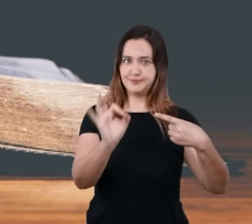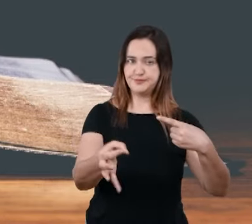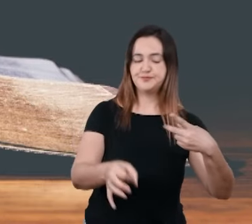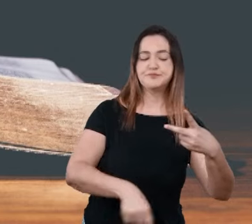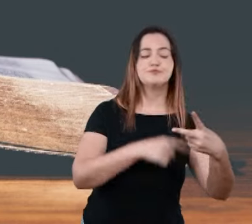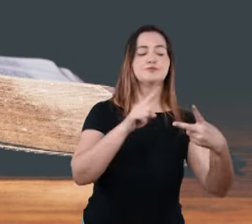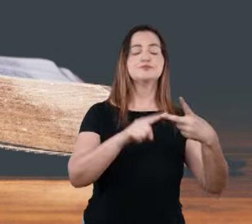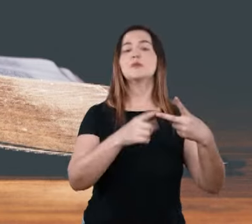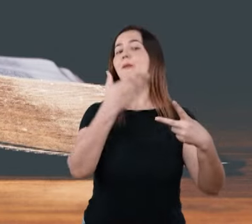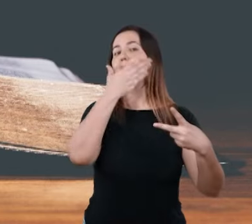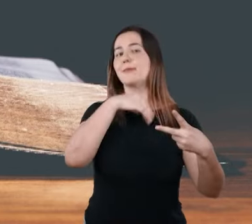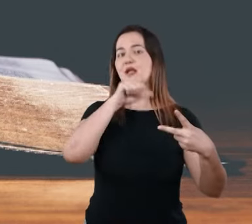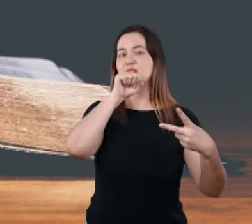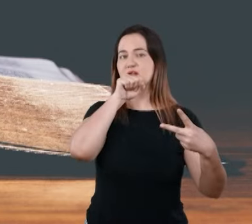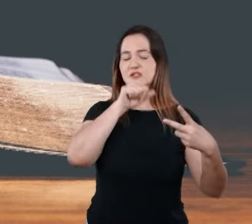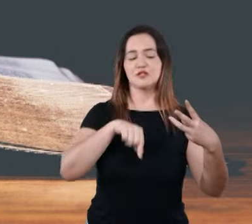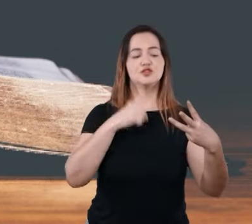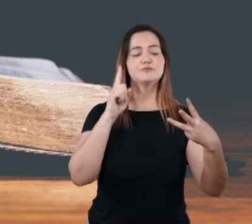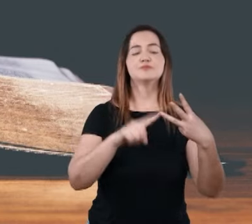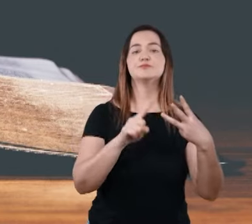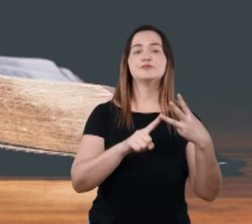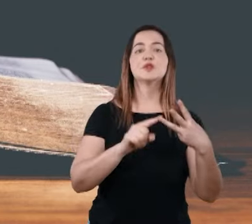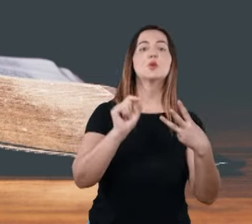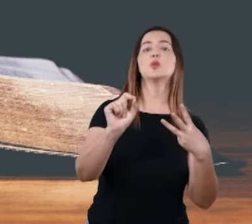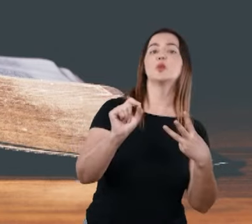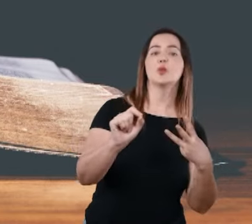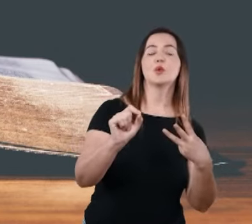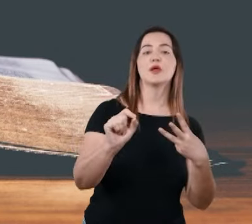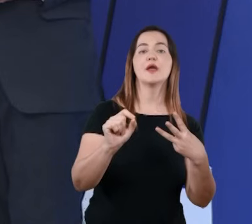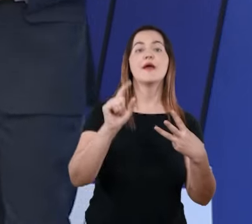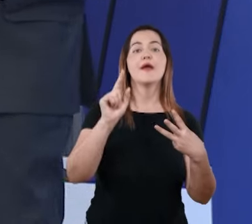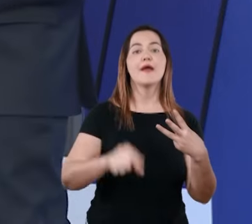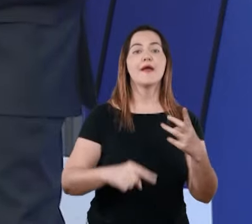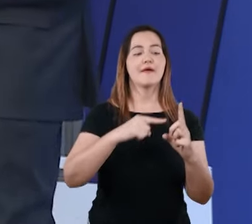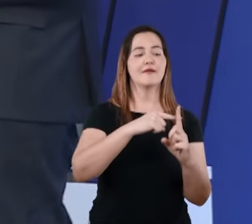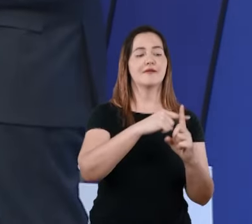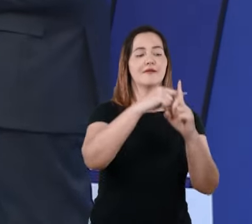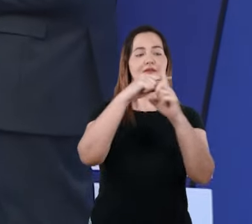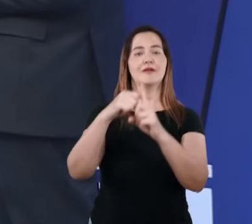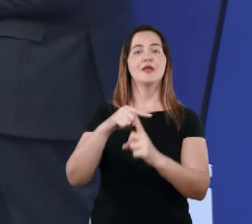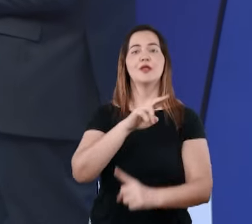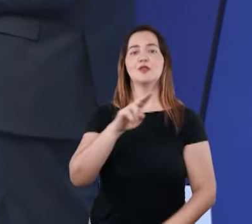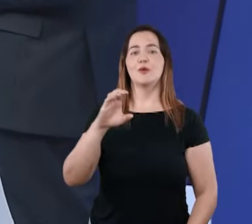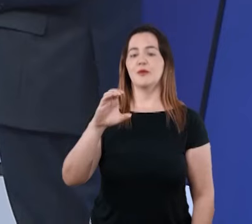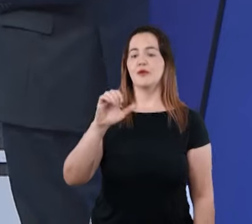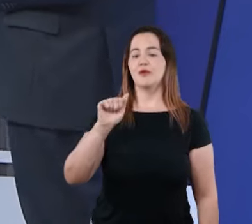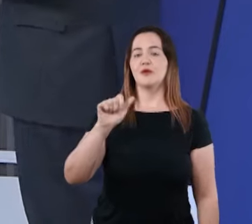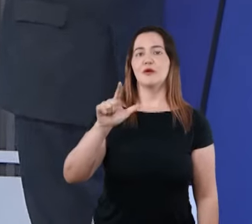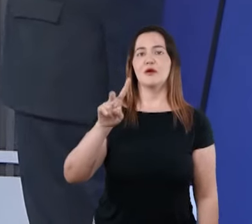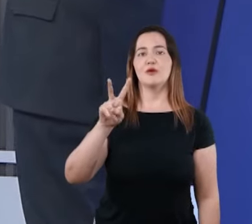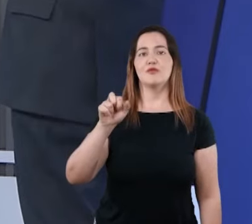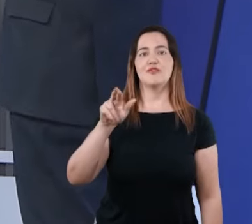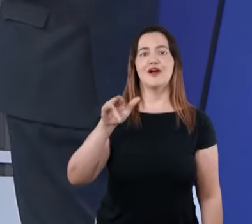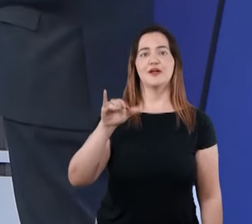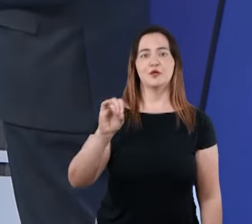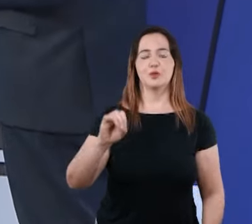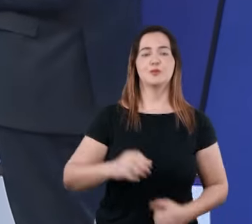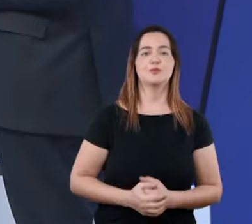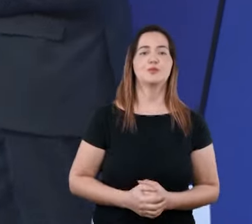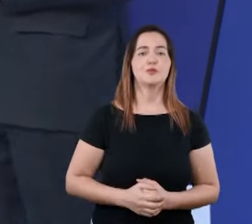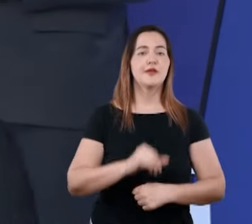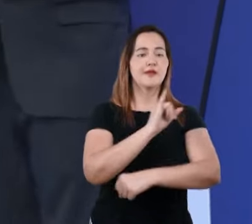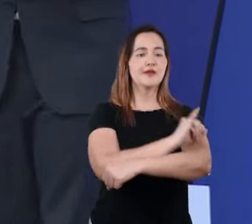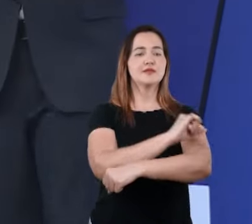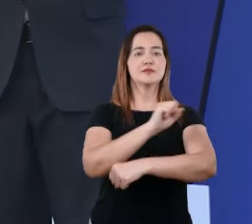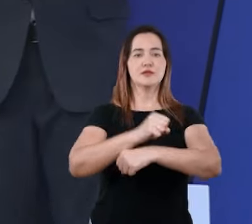questão do inferno, que é o calvário. Diz a Bíblia em Isaías 53, versículos 5 e